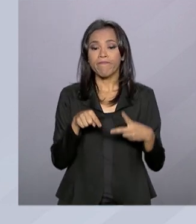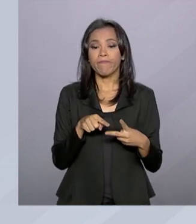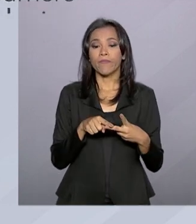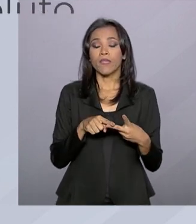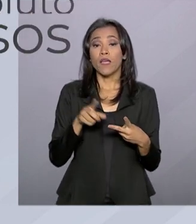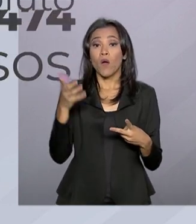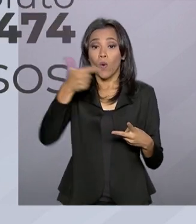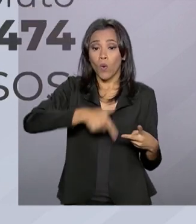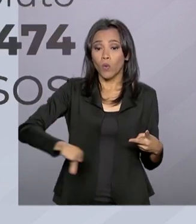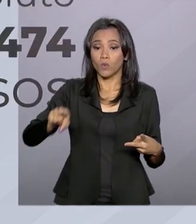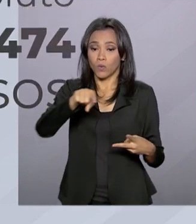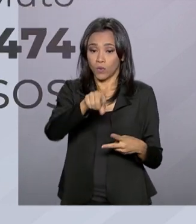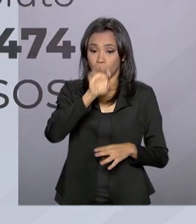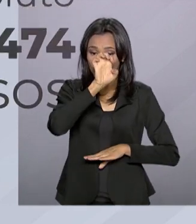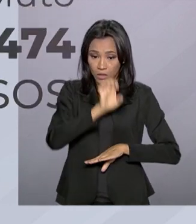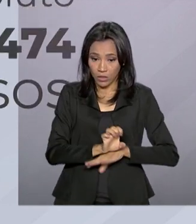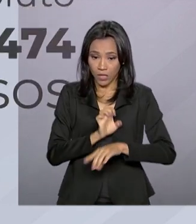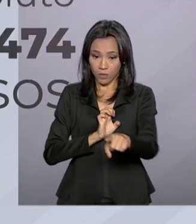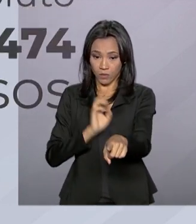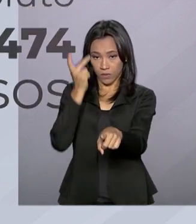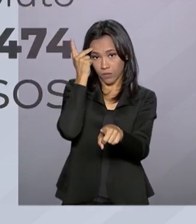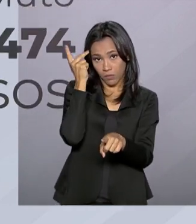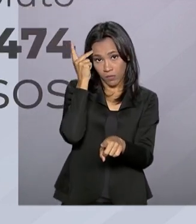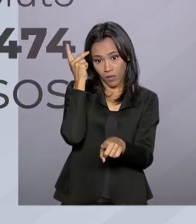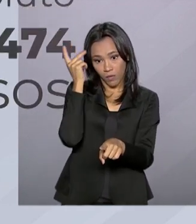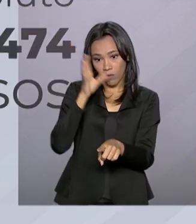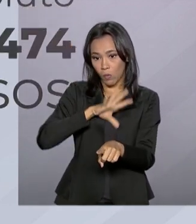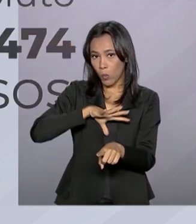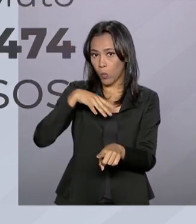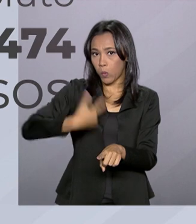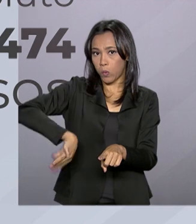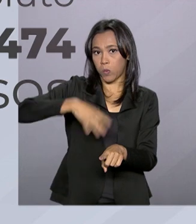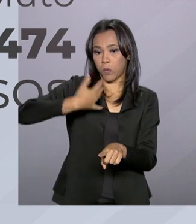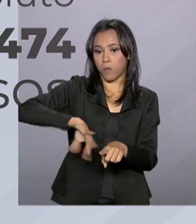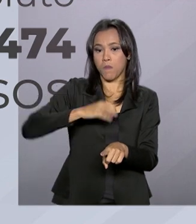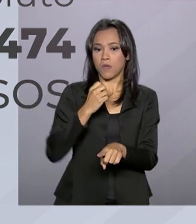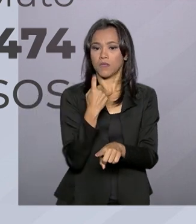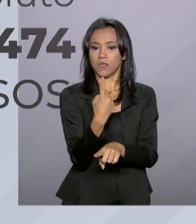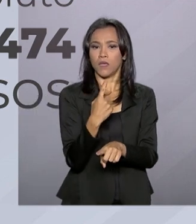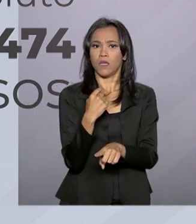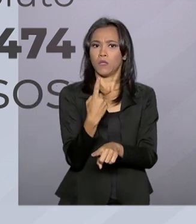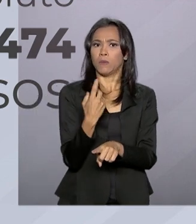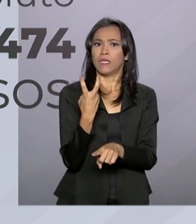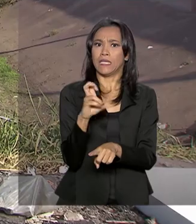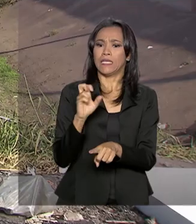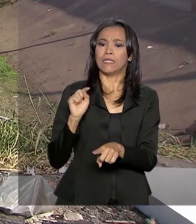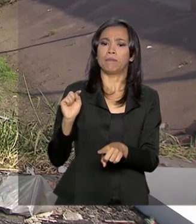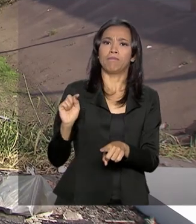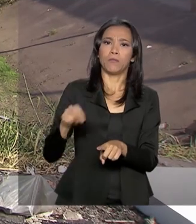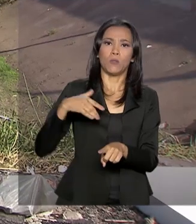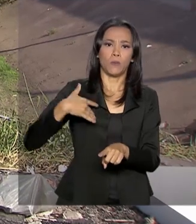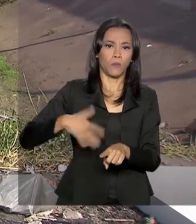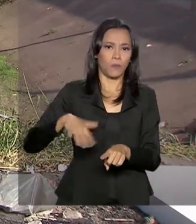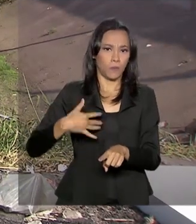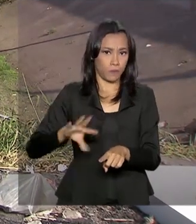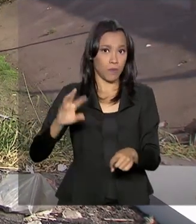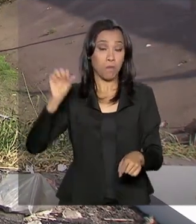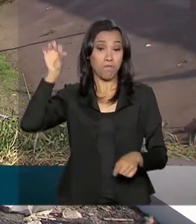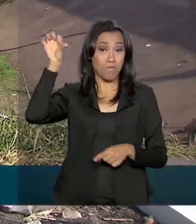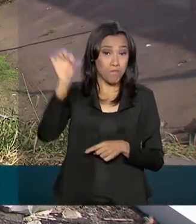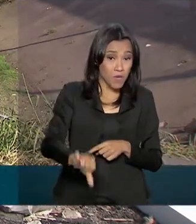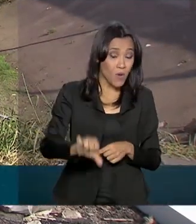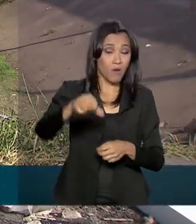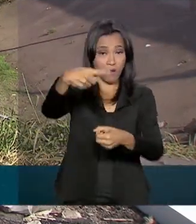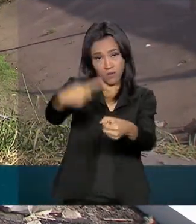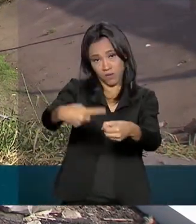absolutos, o estado de São Paulo lidera com mais de 115 mil casos. A situação é pior no interior